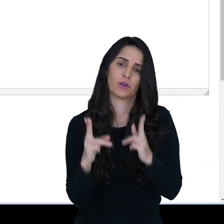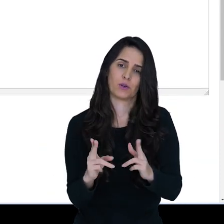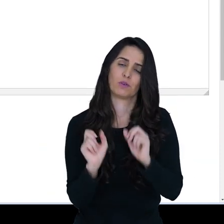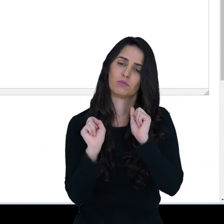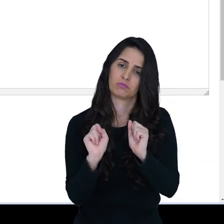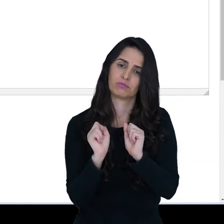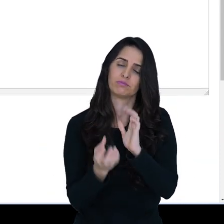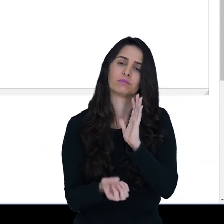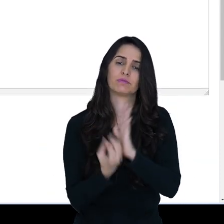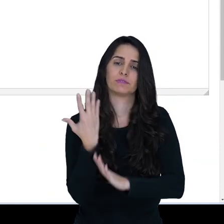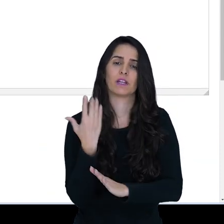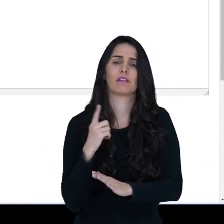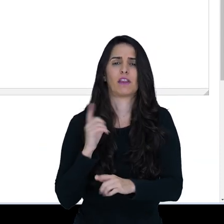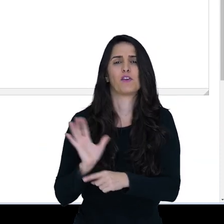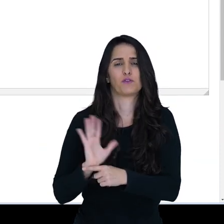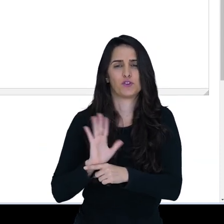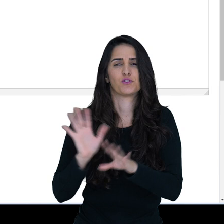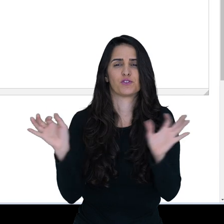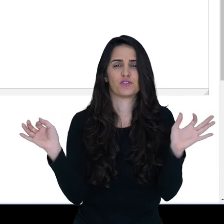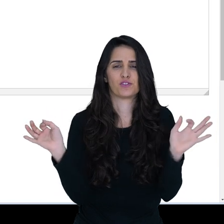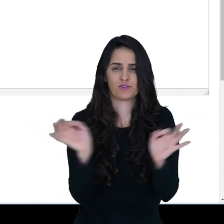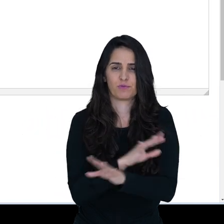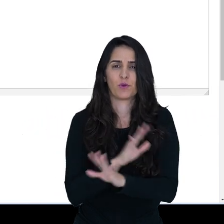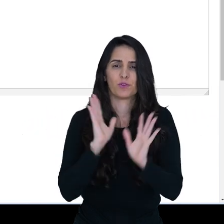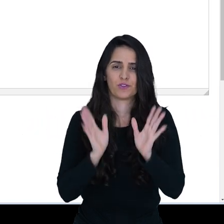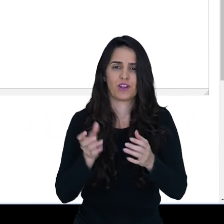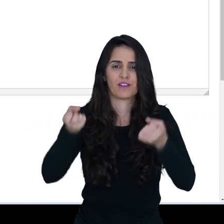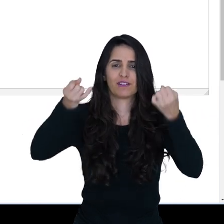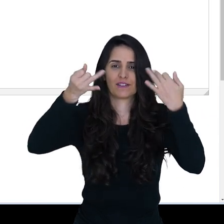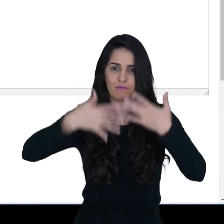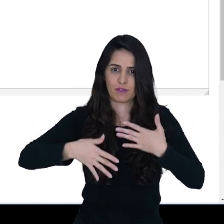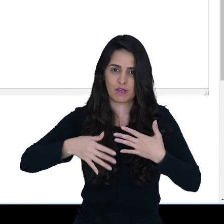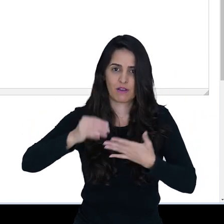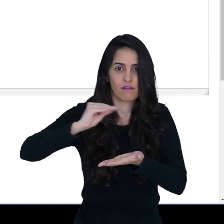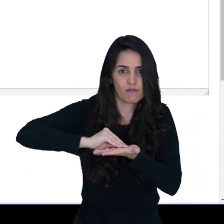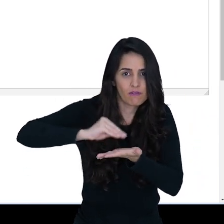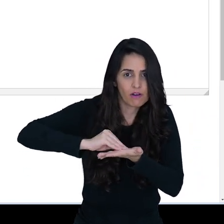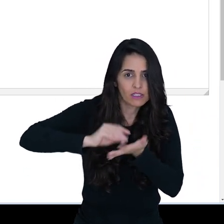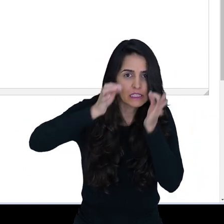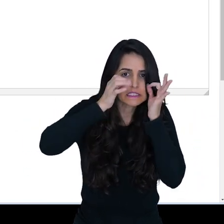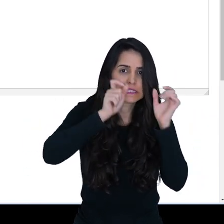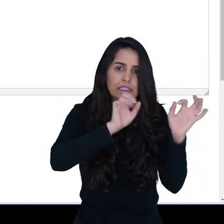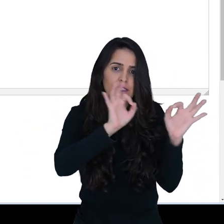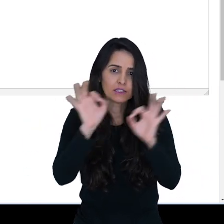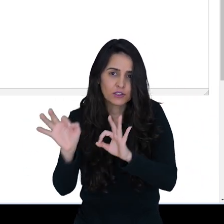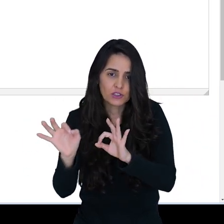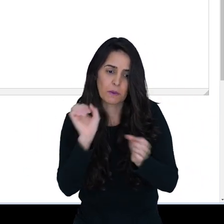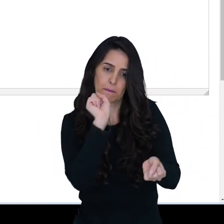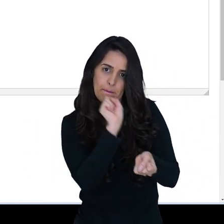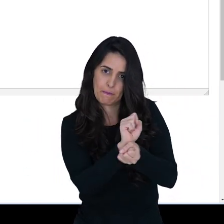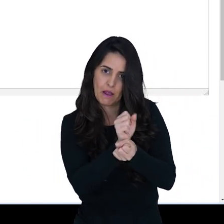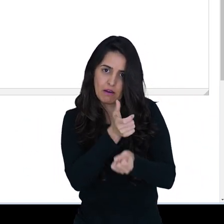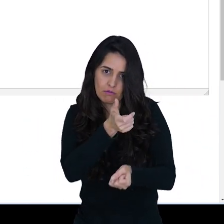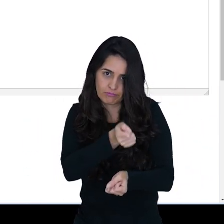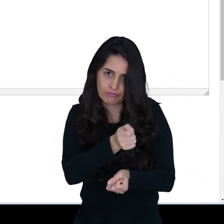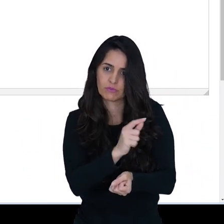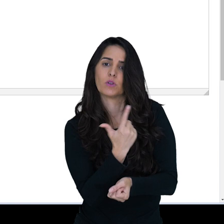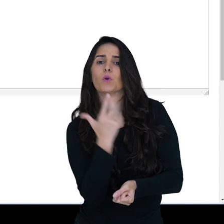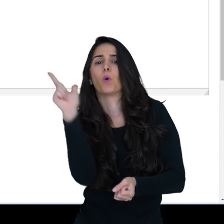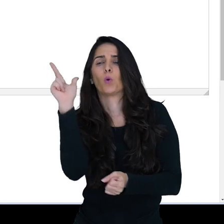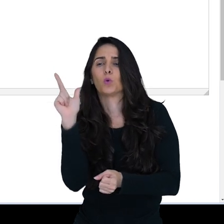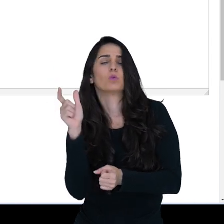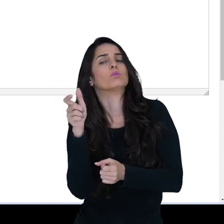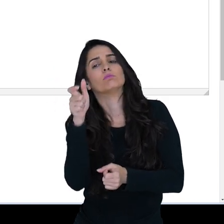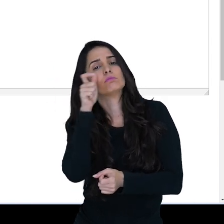de configuração da rubrica na atividade tarefa. Então se você ainda não estudou esse tutorial, você pode parar este aqui